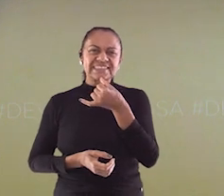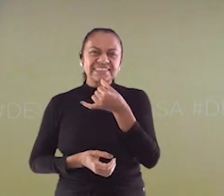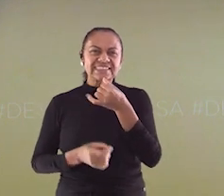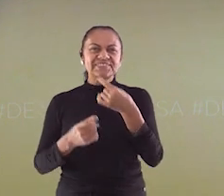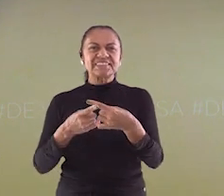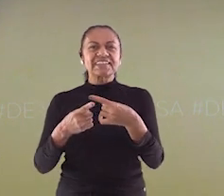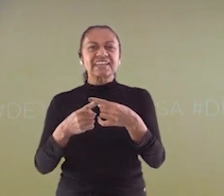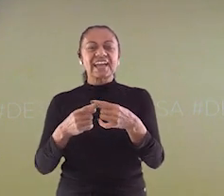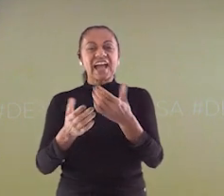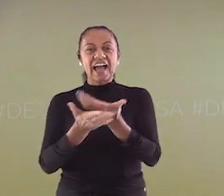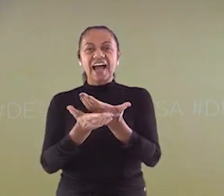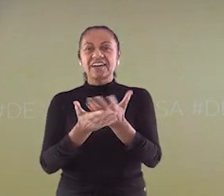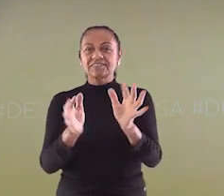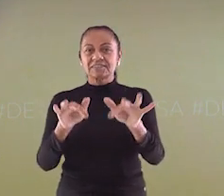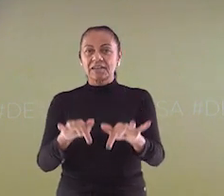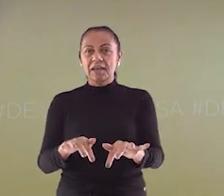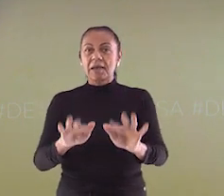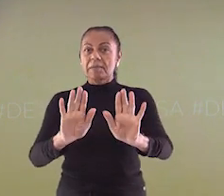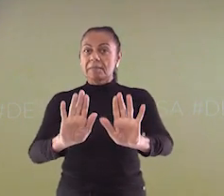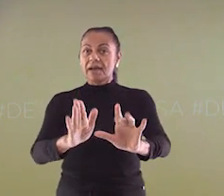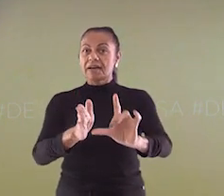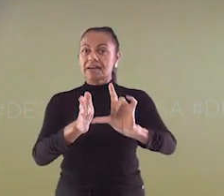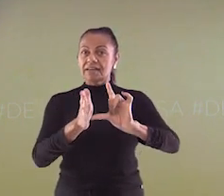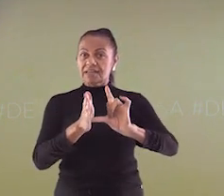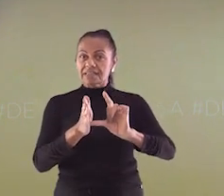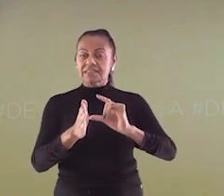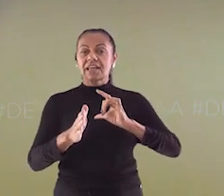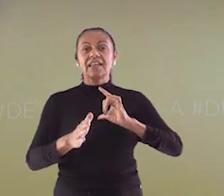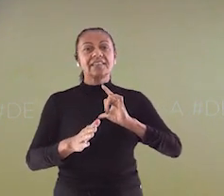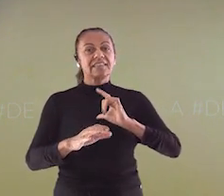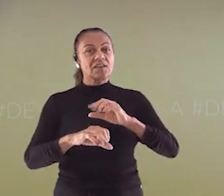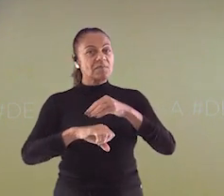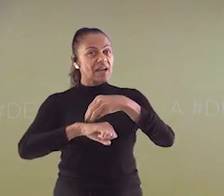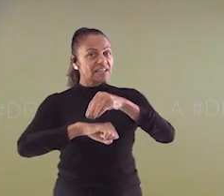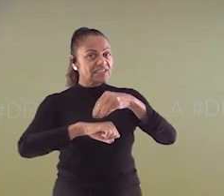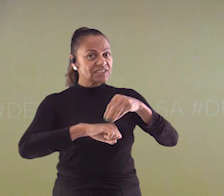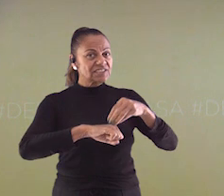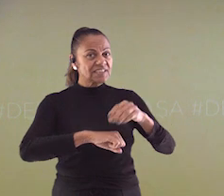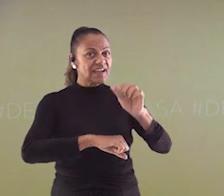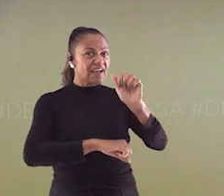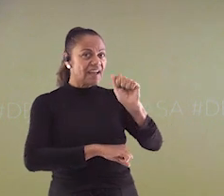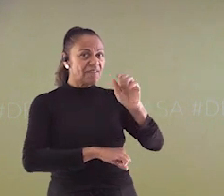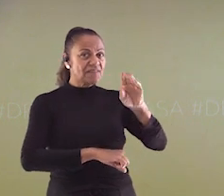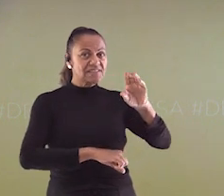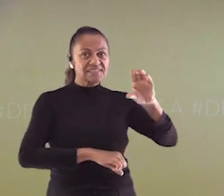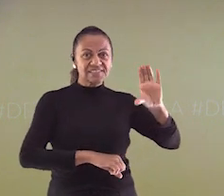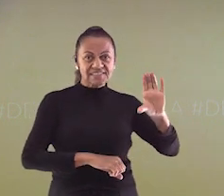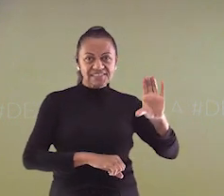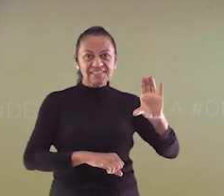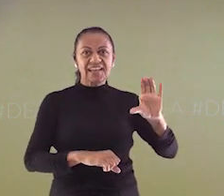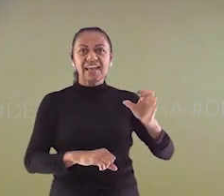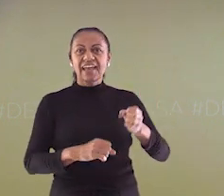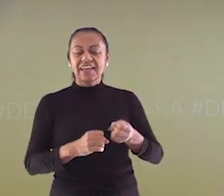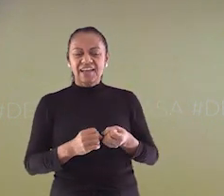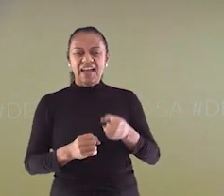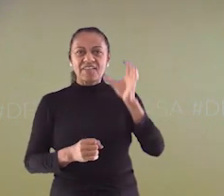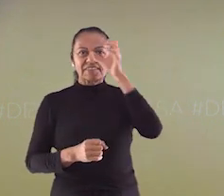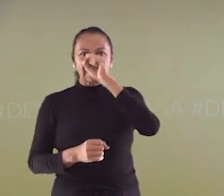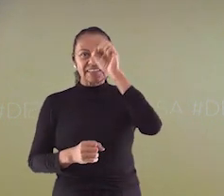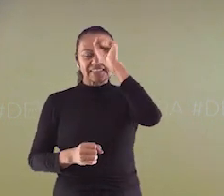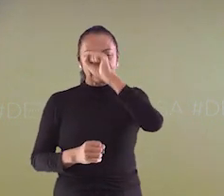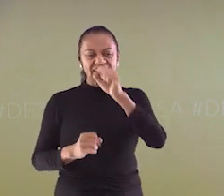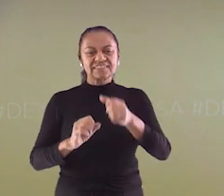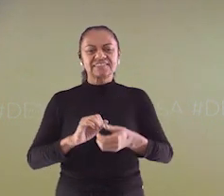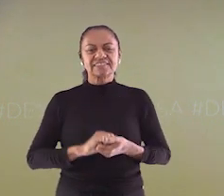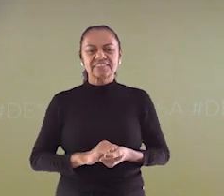mas antes quero deixar uma dica de alfabetização para vocês. Na verdade, quem vai dar a dica é a professora